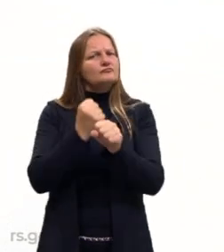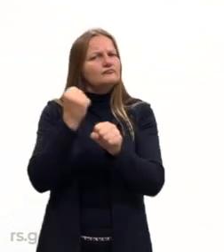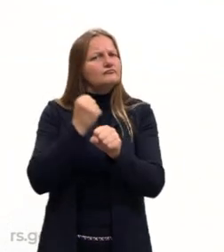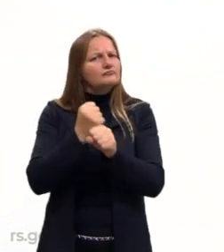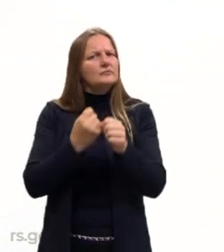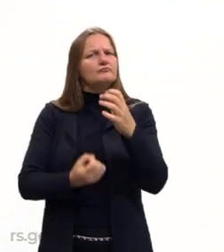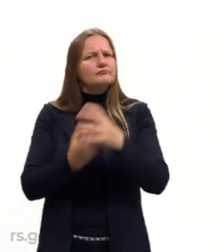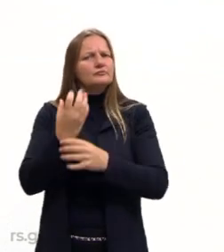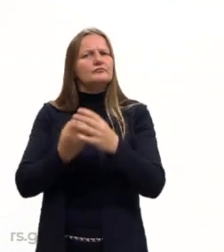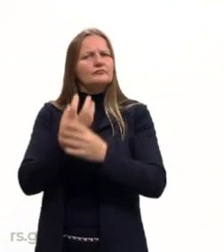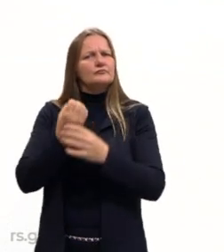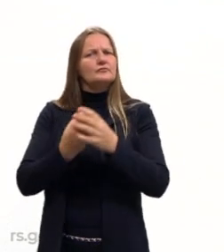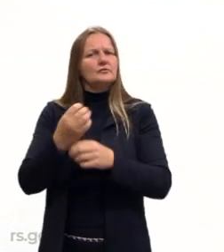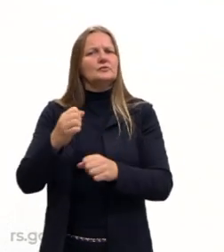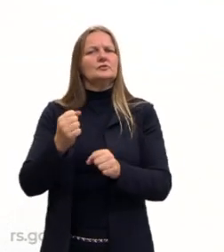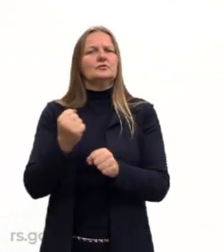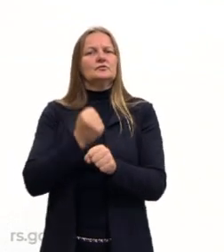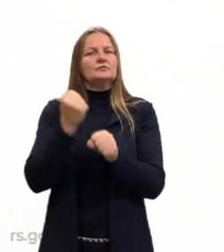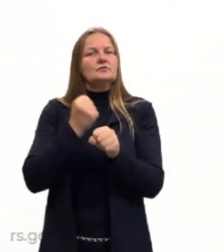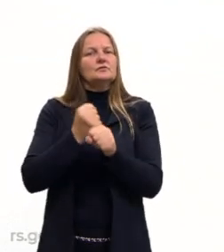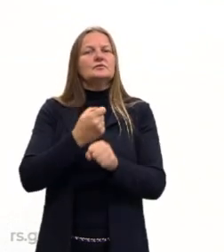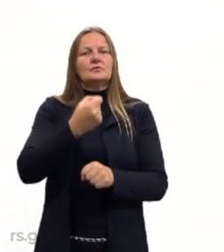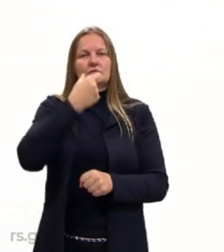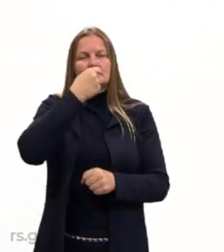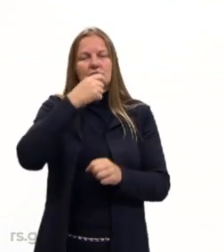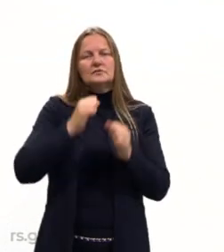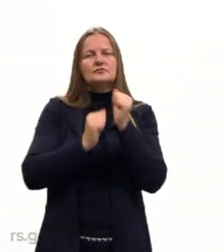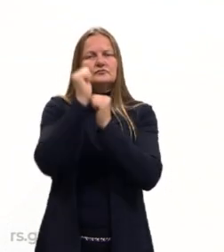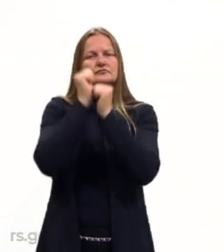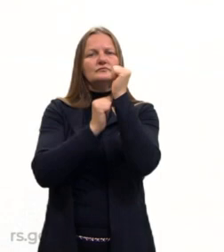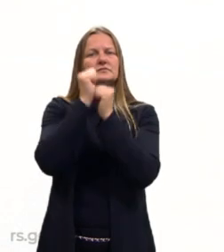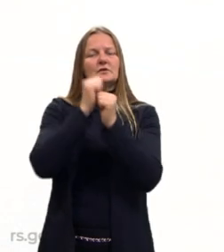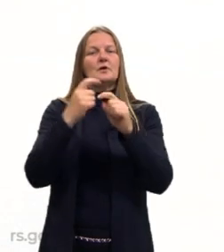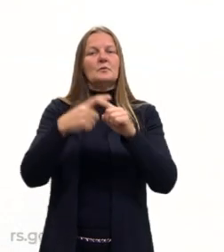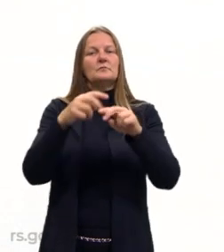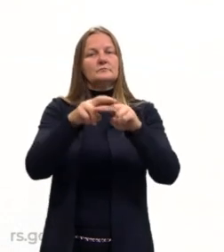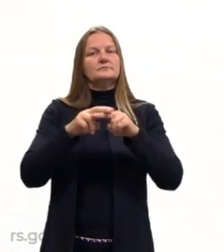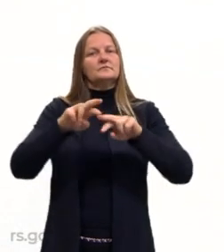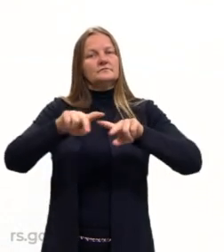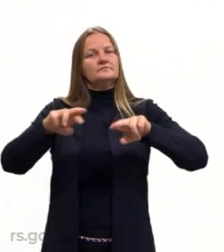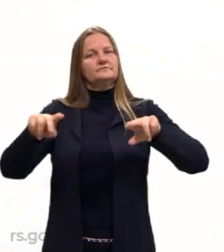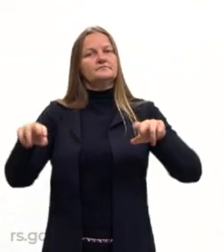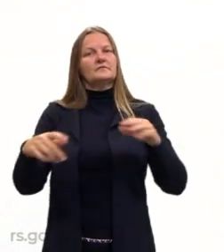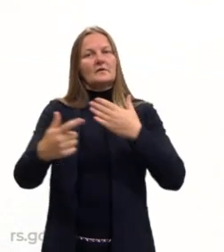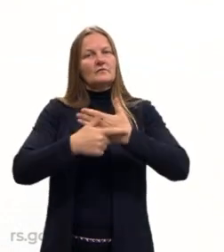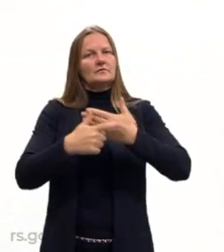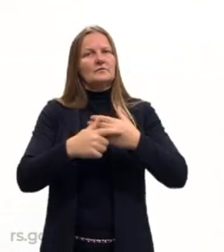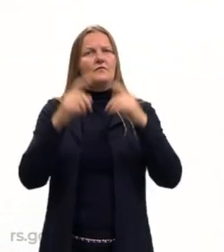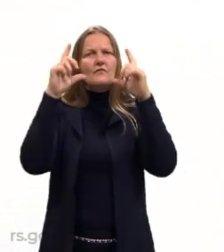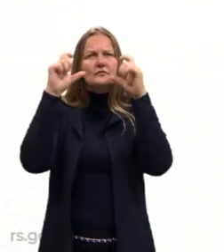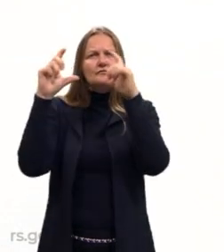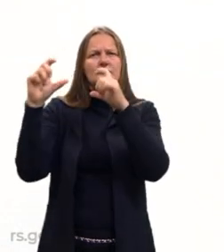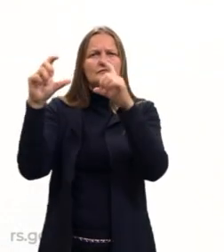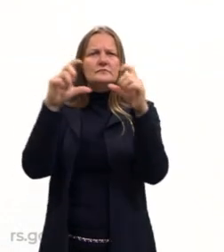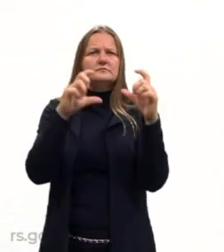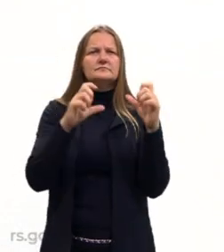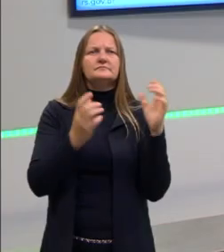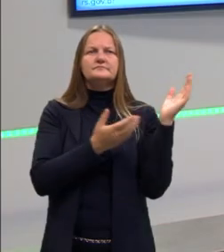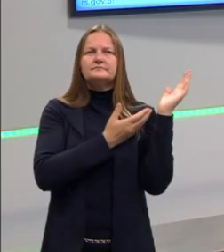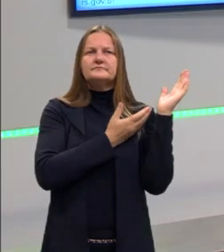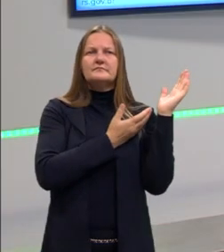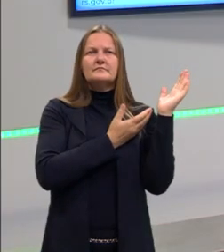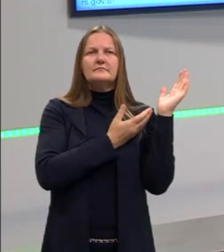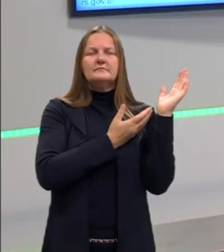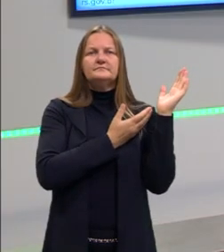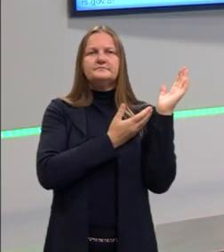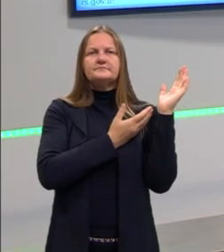essa essa indústria, né? Justamente para isso, E aí eu trago algumas fotos aqui para vocês, né? E a